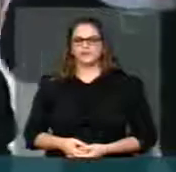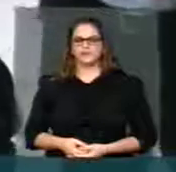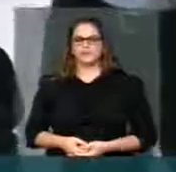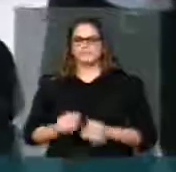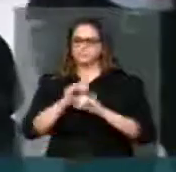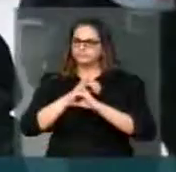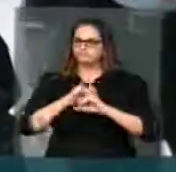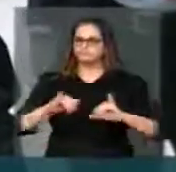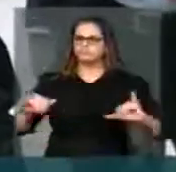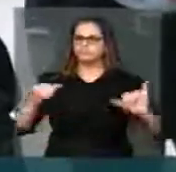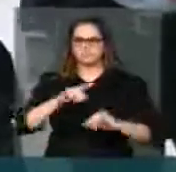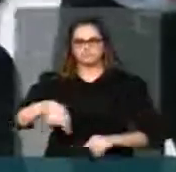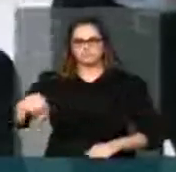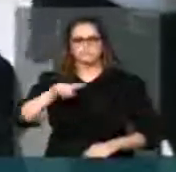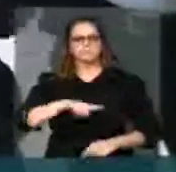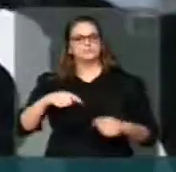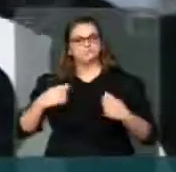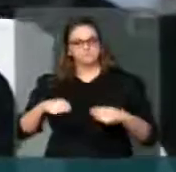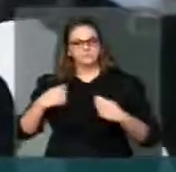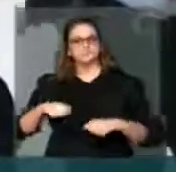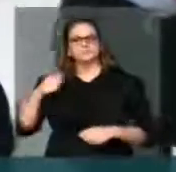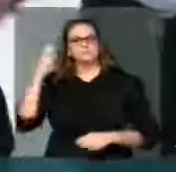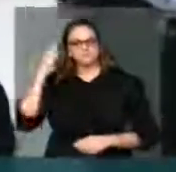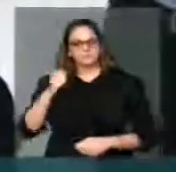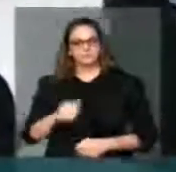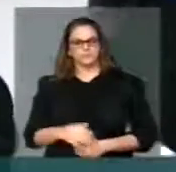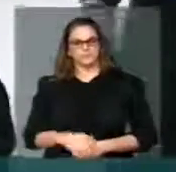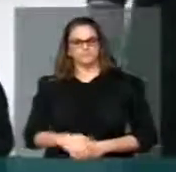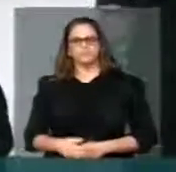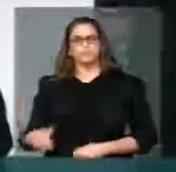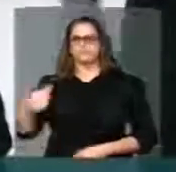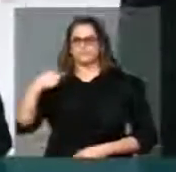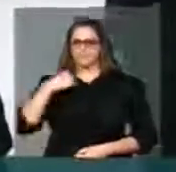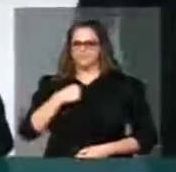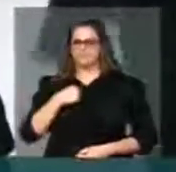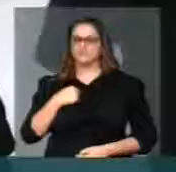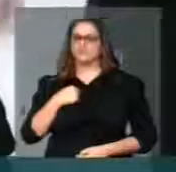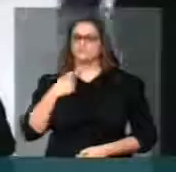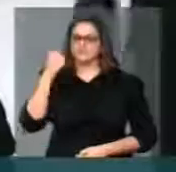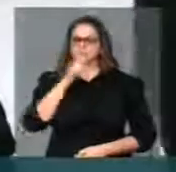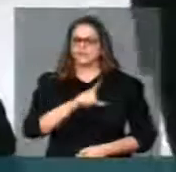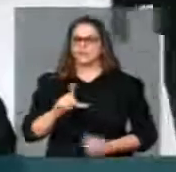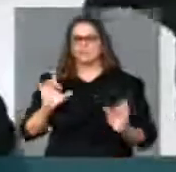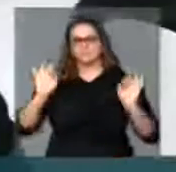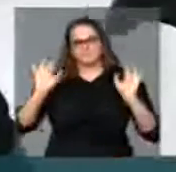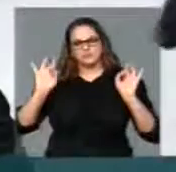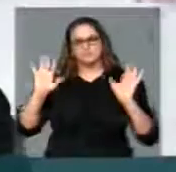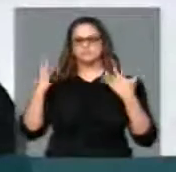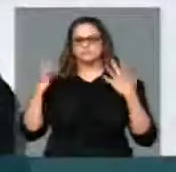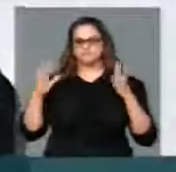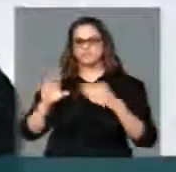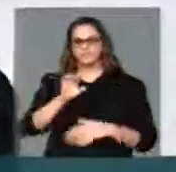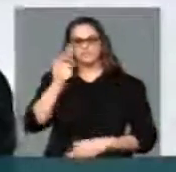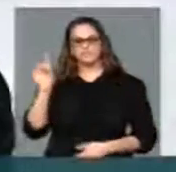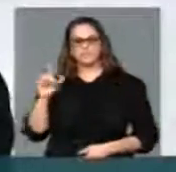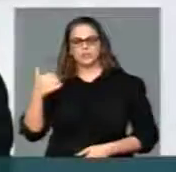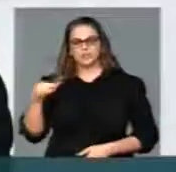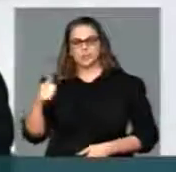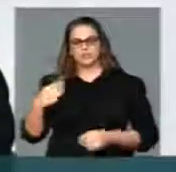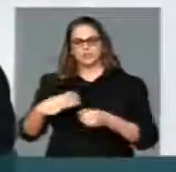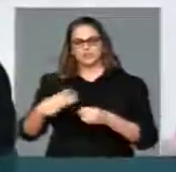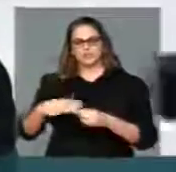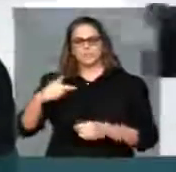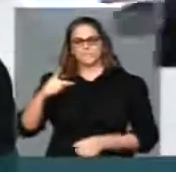nobres pares que este deputado foi homenageado no último dia 11 no município de Pedras